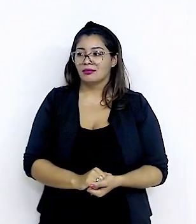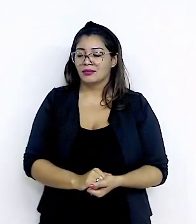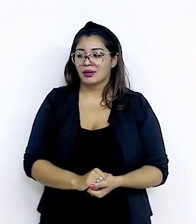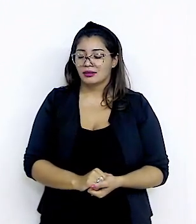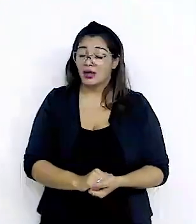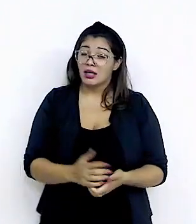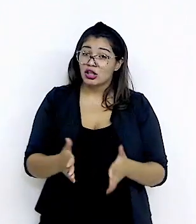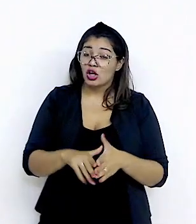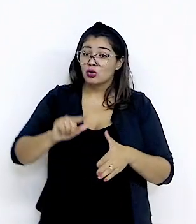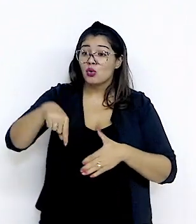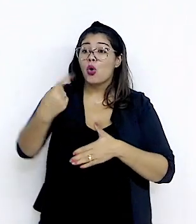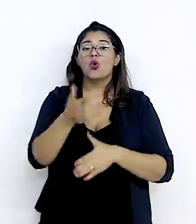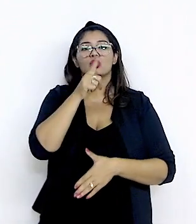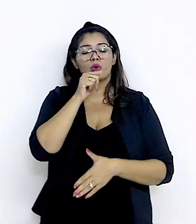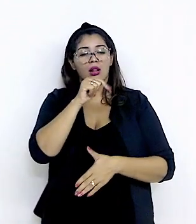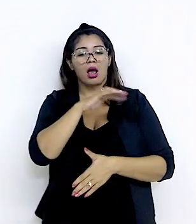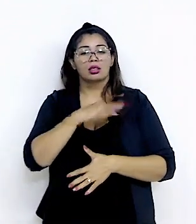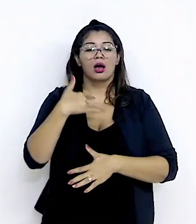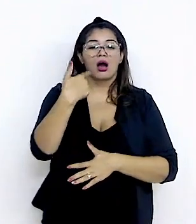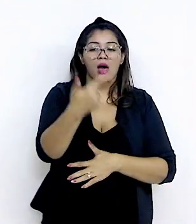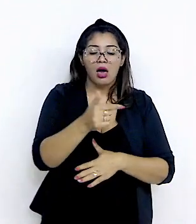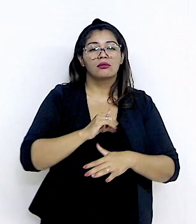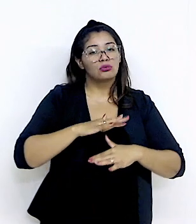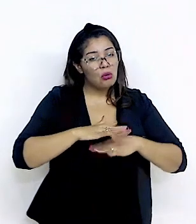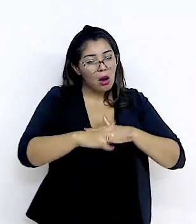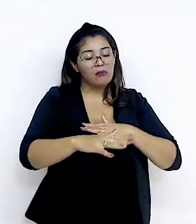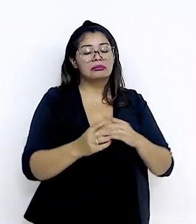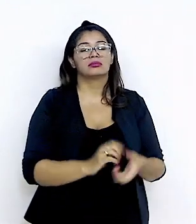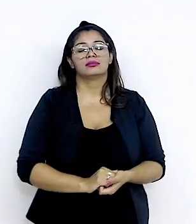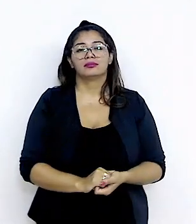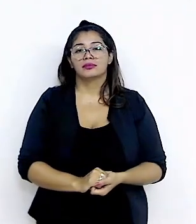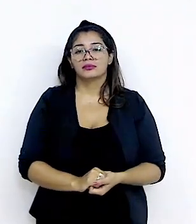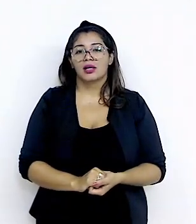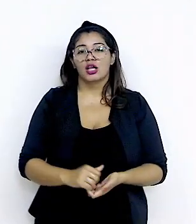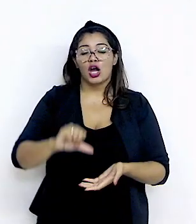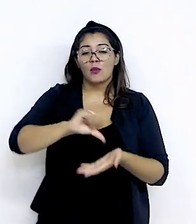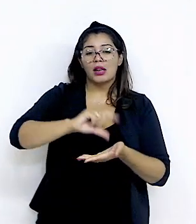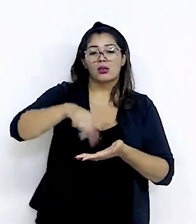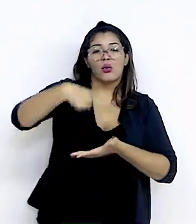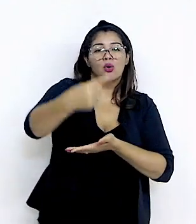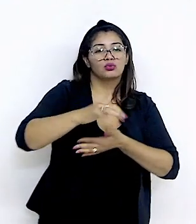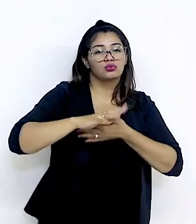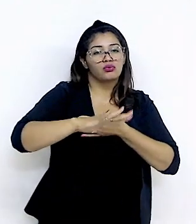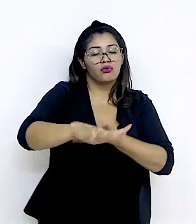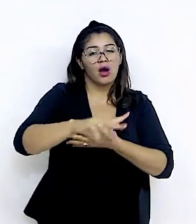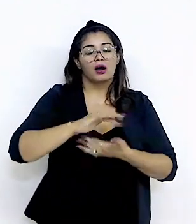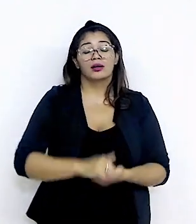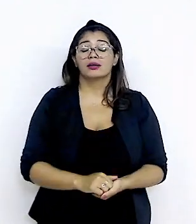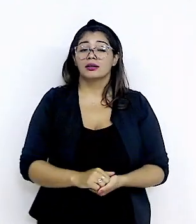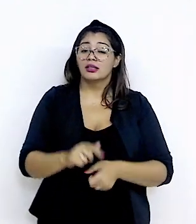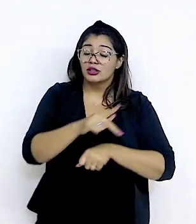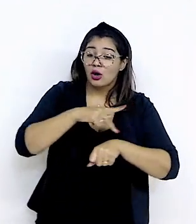do outro lado do rio É a outra margem O Irã está na outra margem E são